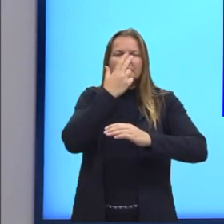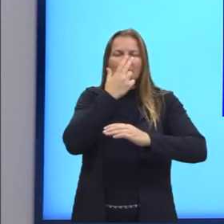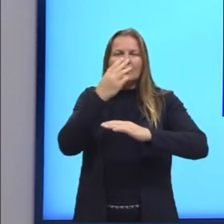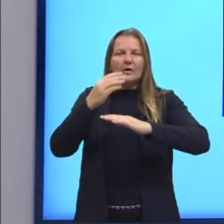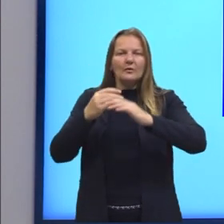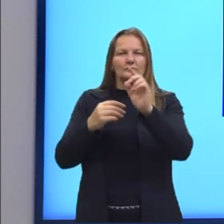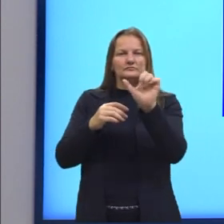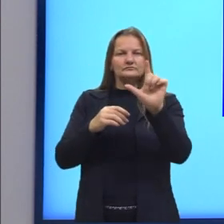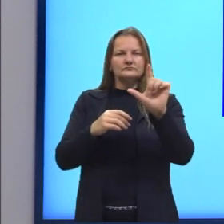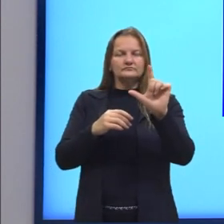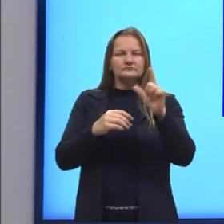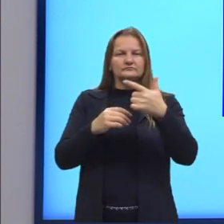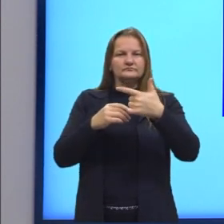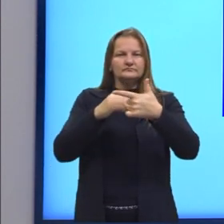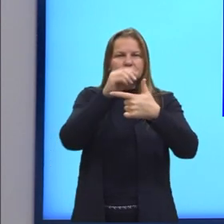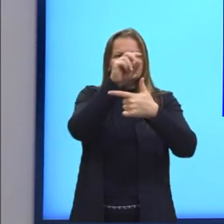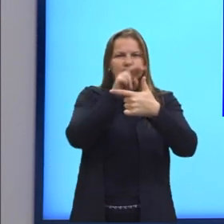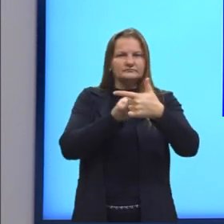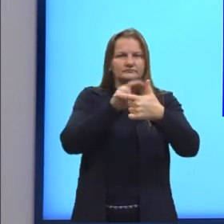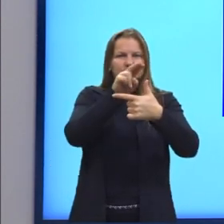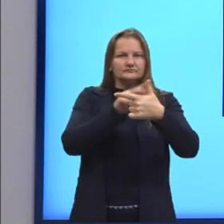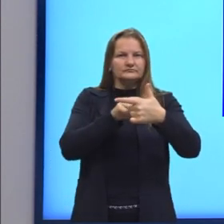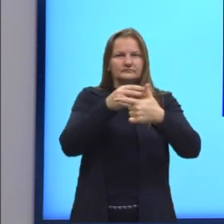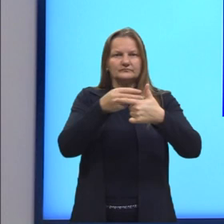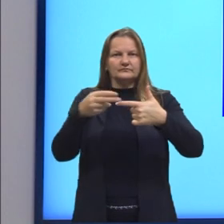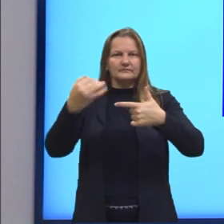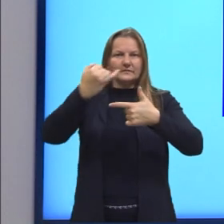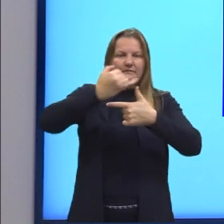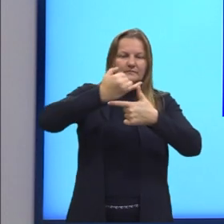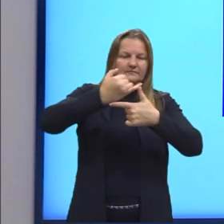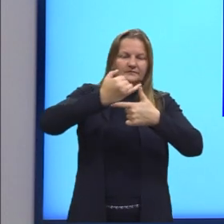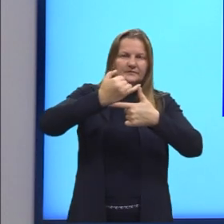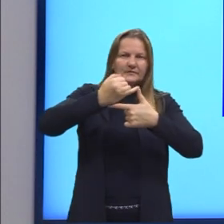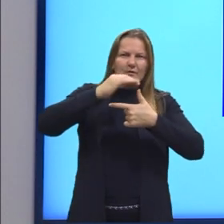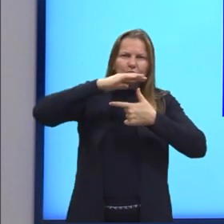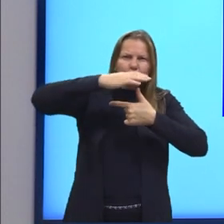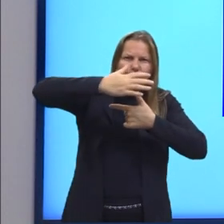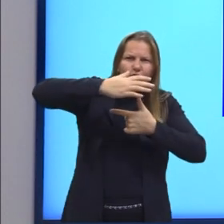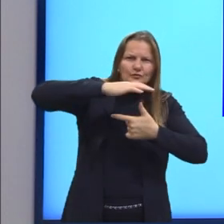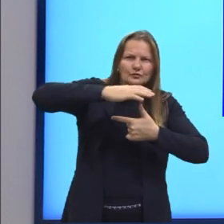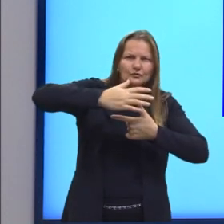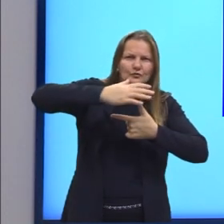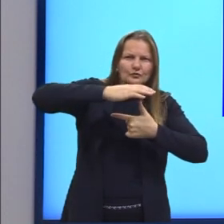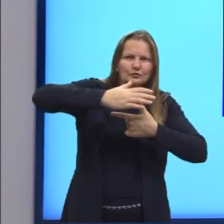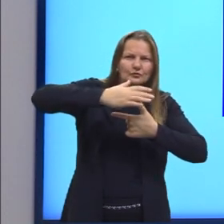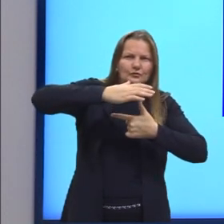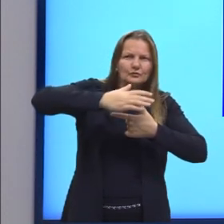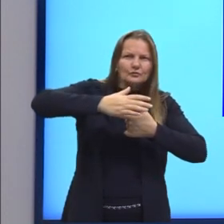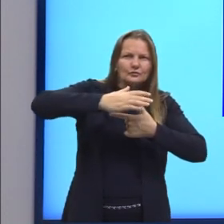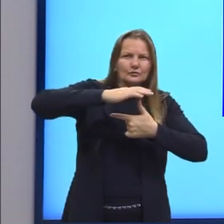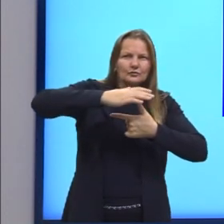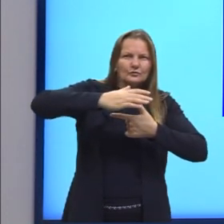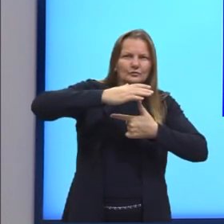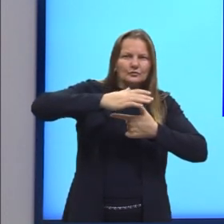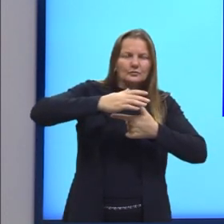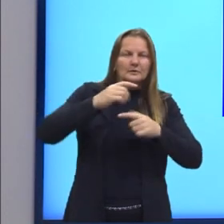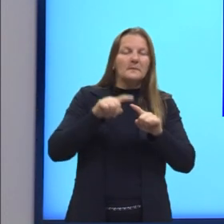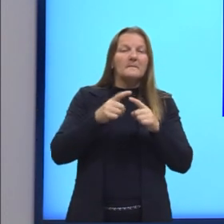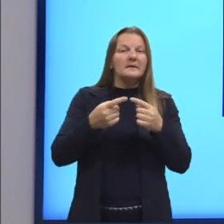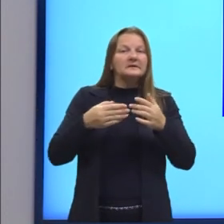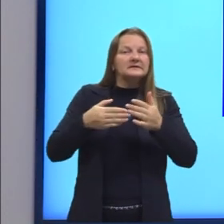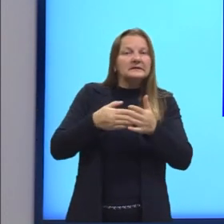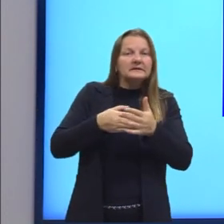catetos sobre a hipotenusa, porém, ela é limitada aqui pelo segmento da altura.